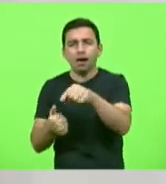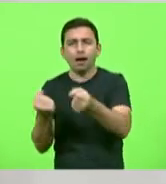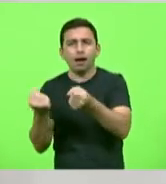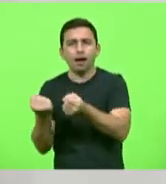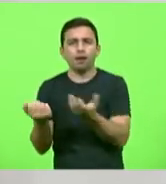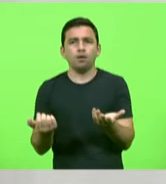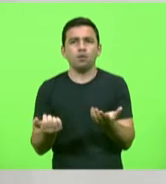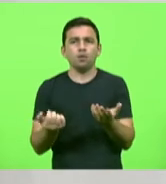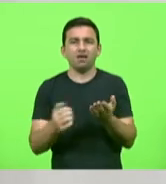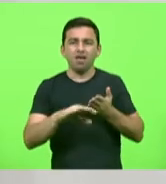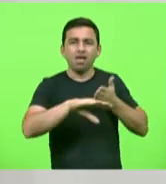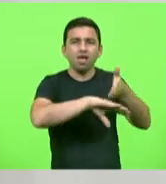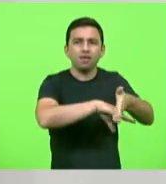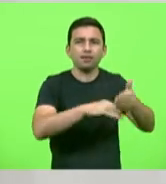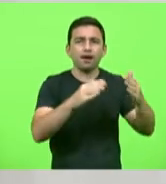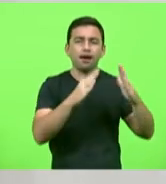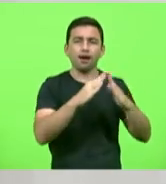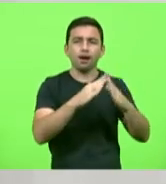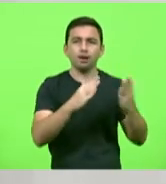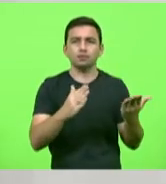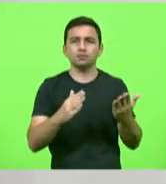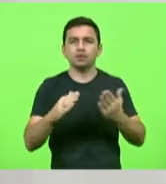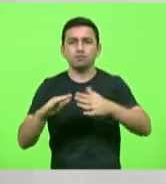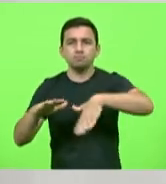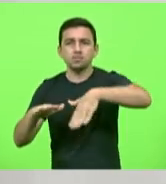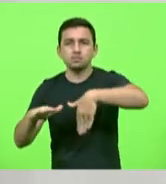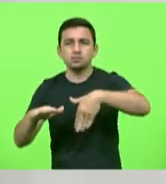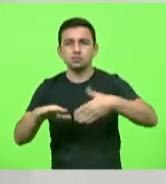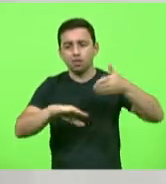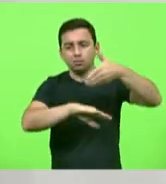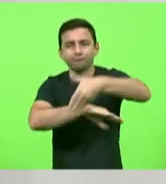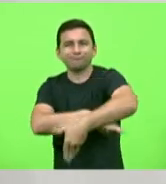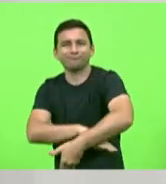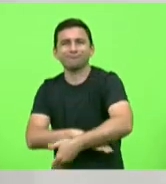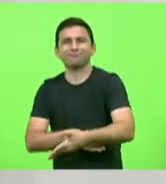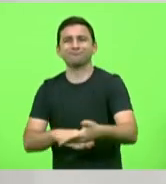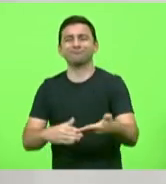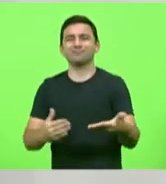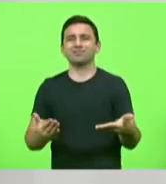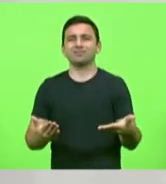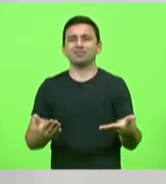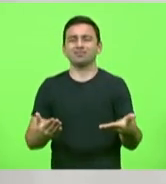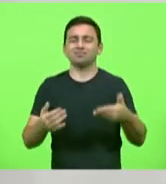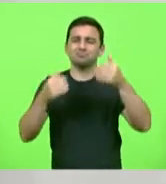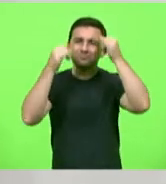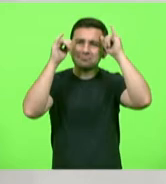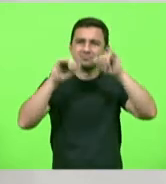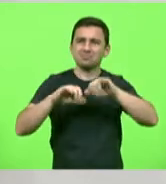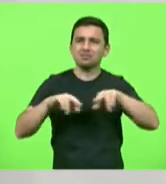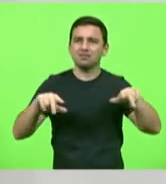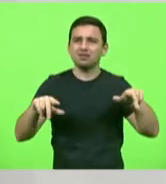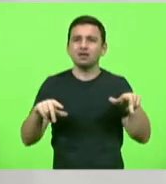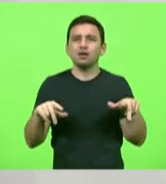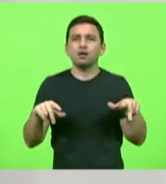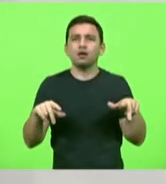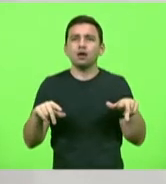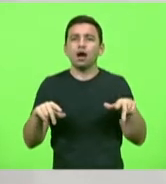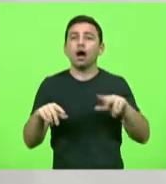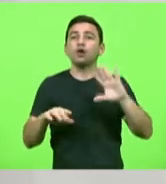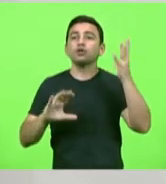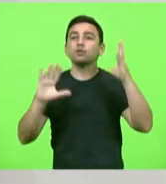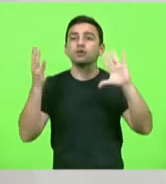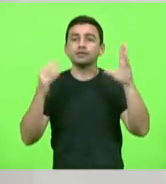no último caso entrou numa piscina e ali ficou por um bom tempo e depois que tudo isso acontece a